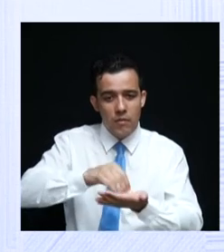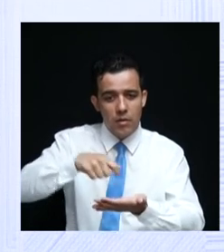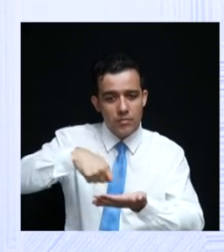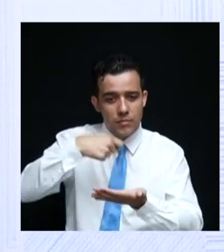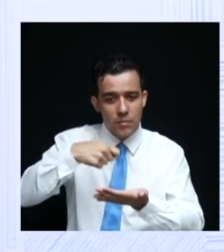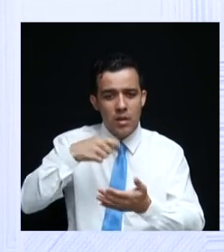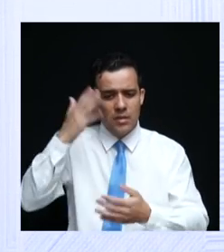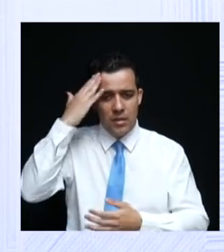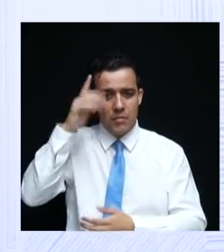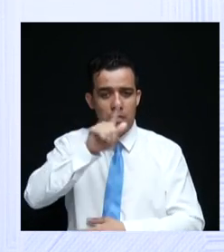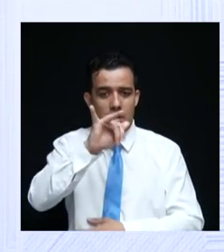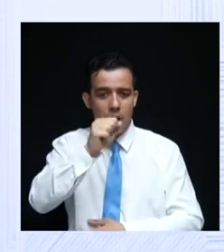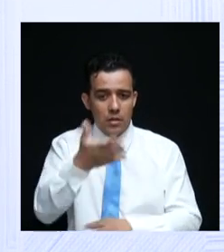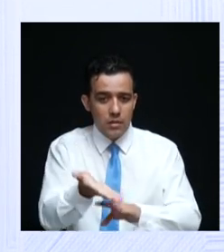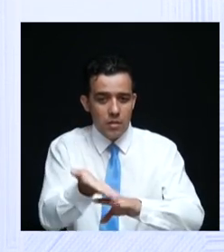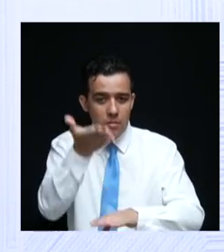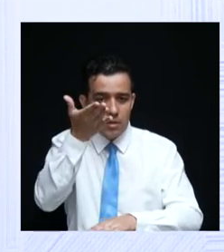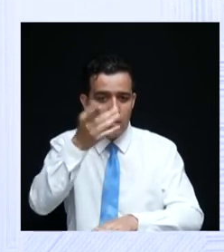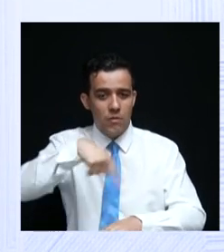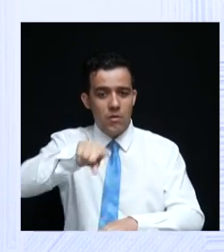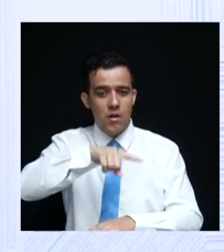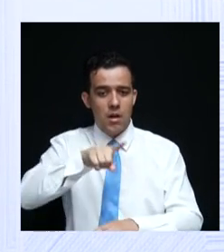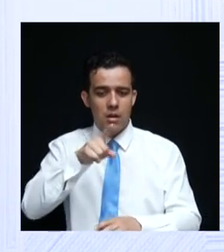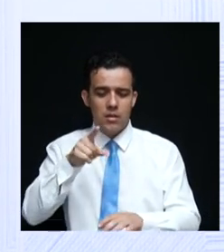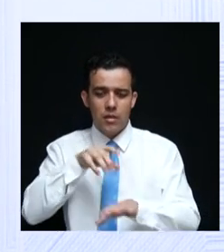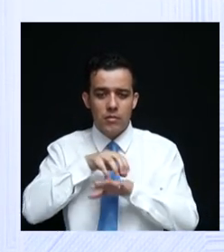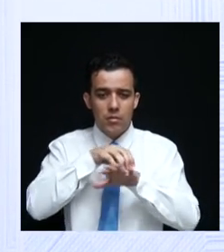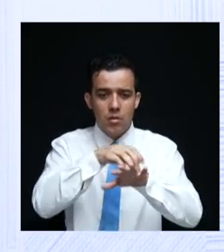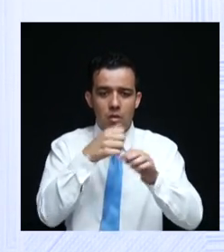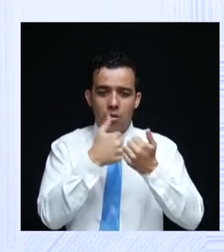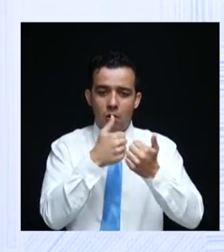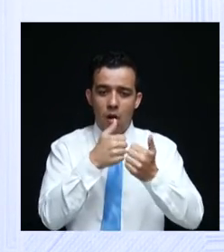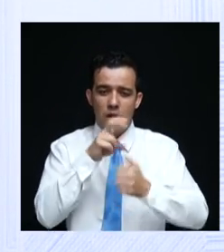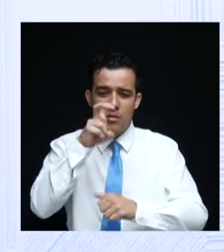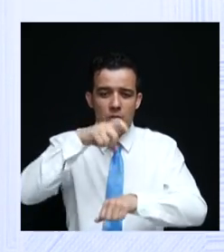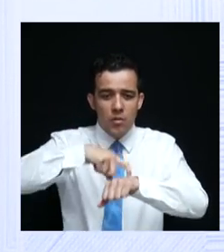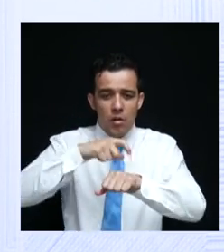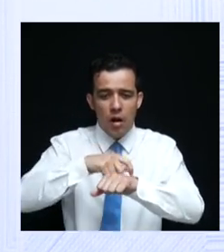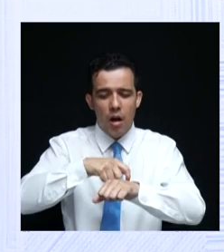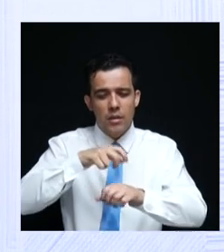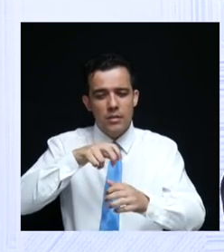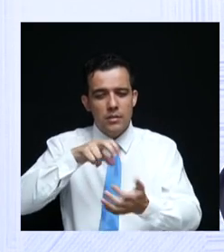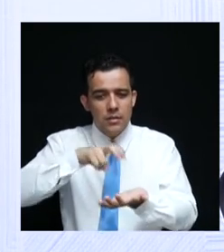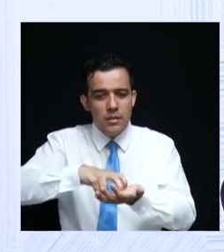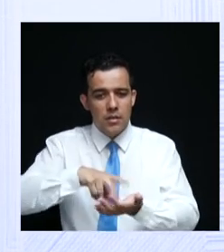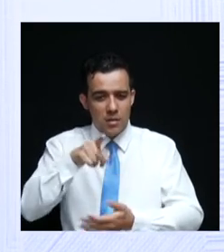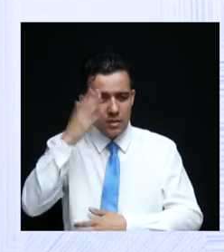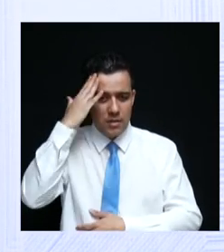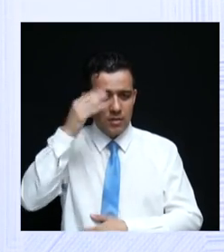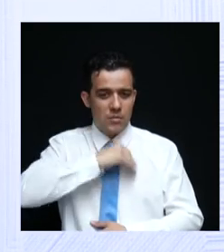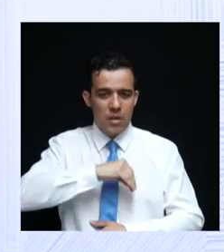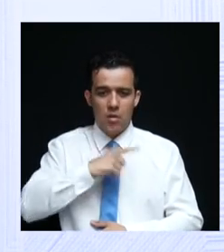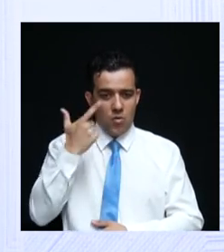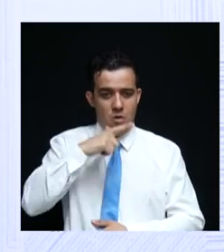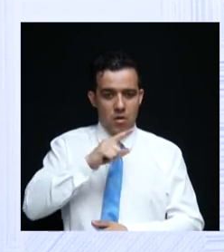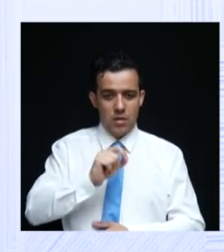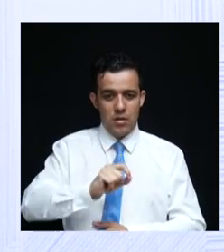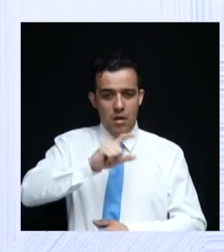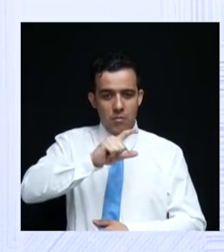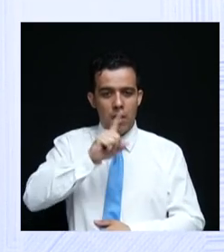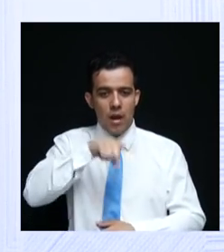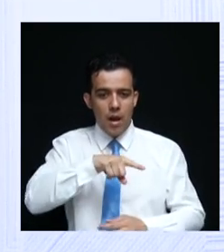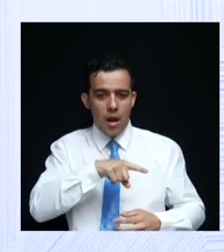nosso gás está aumentando? Você que pega ônibus 5 horas da manhã para ir trabalhar. Sabe por o seu salário não consegue aumentar? É